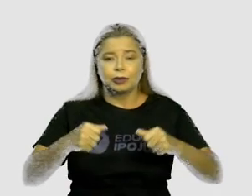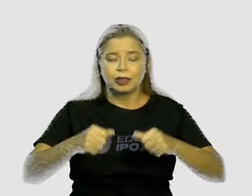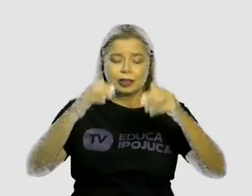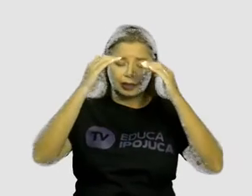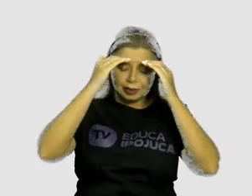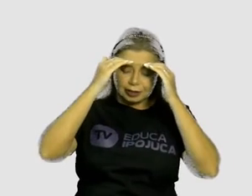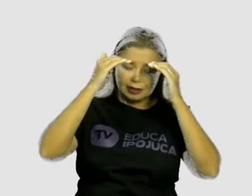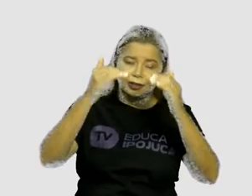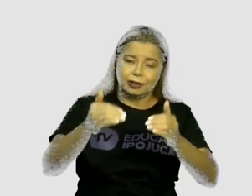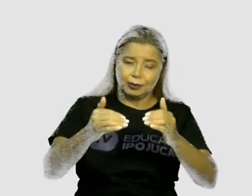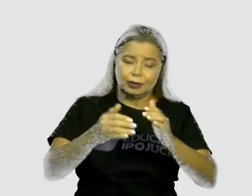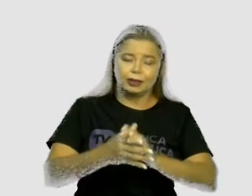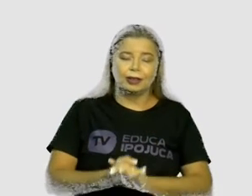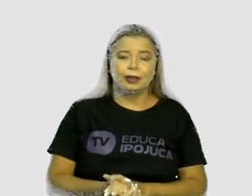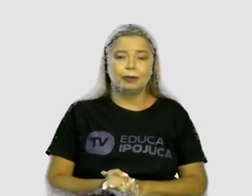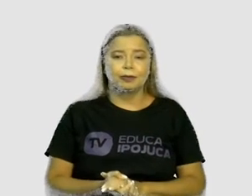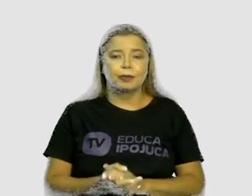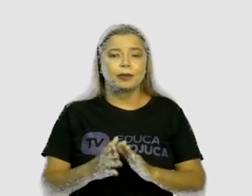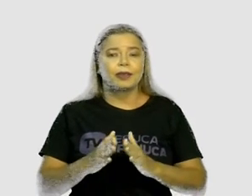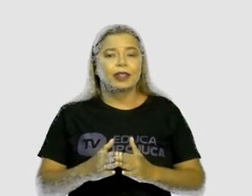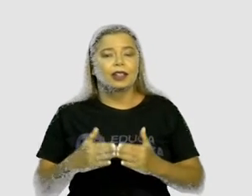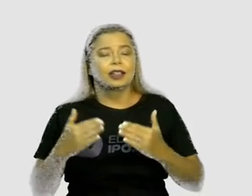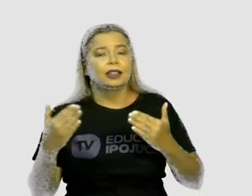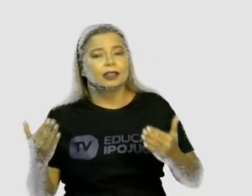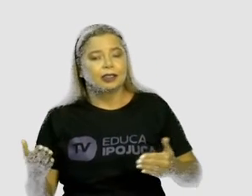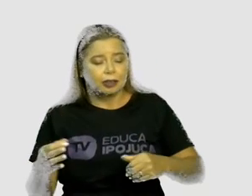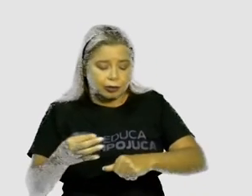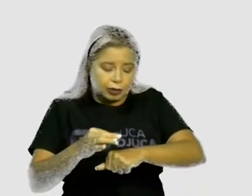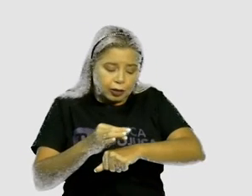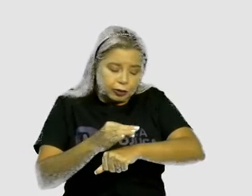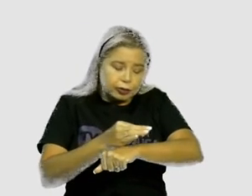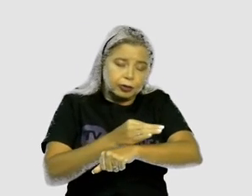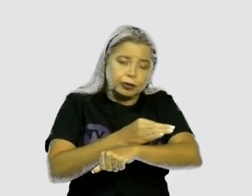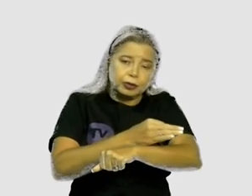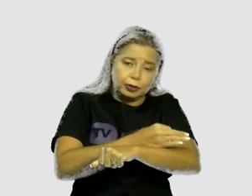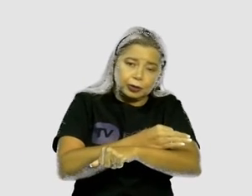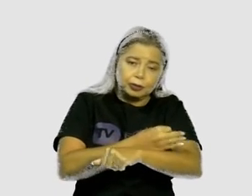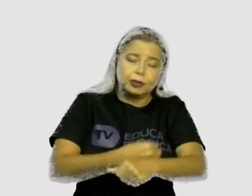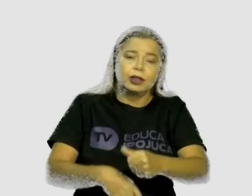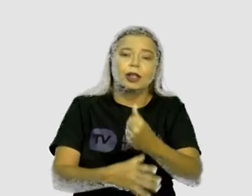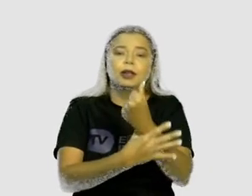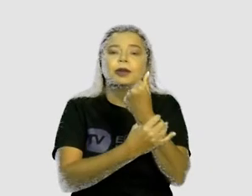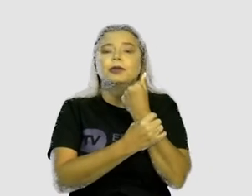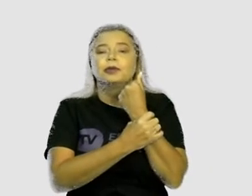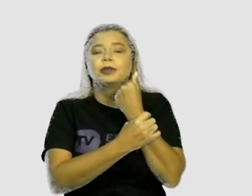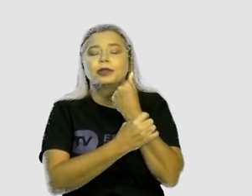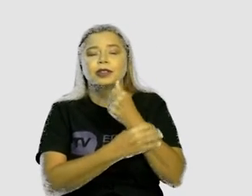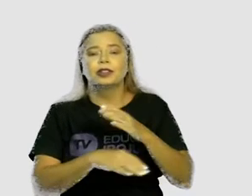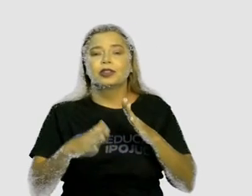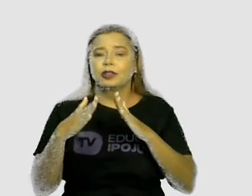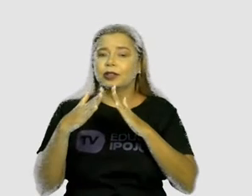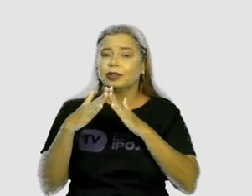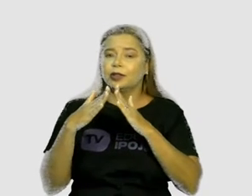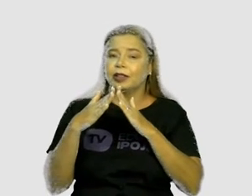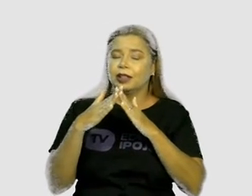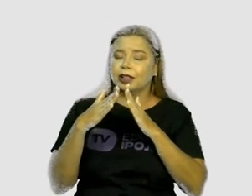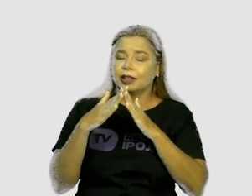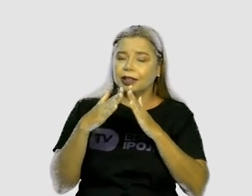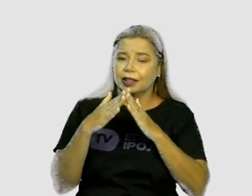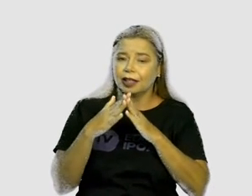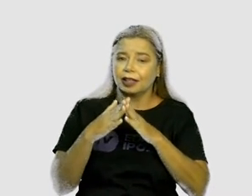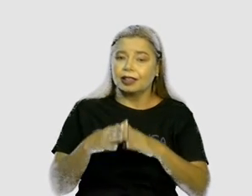naturais. As formigas a defender sua casa o formigueiro, botando o boi para correr da sombra do